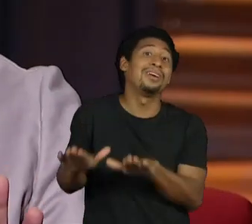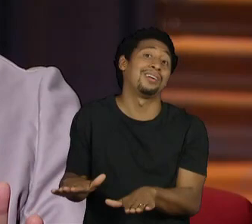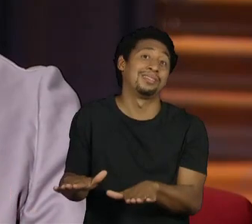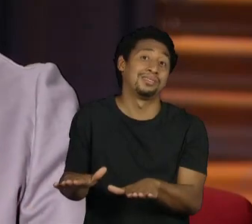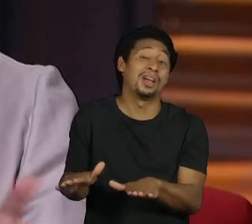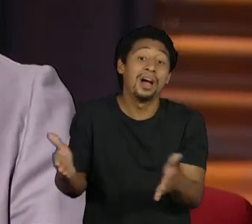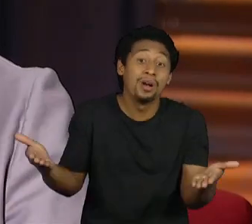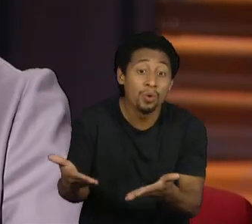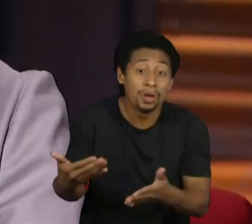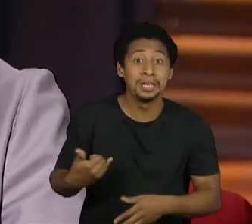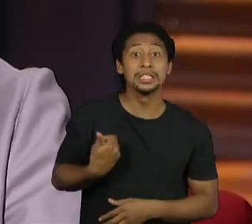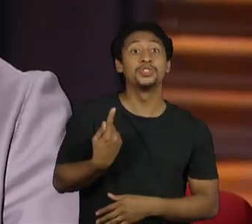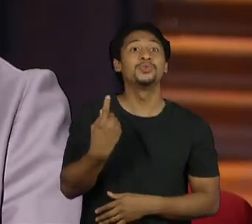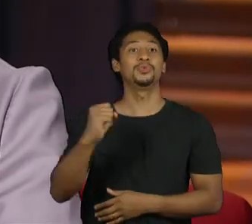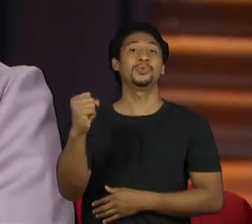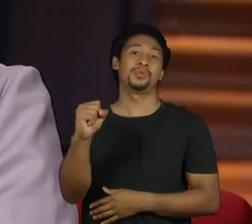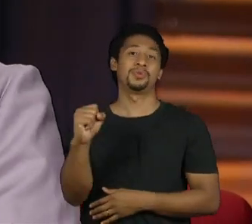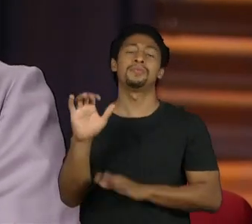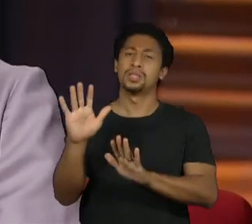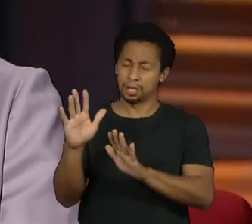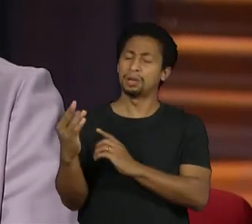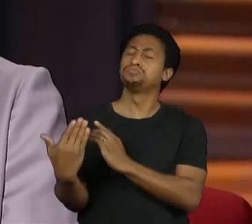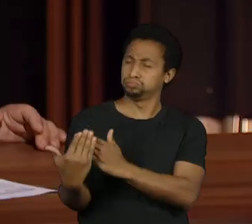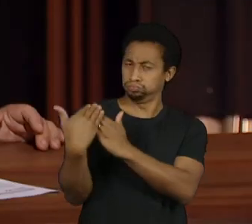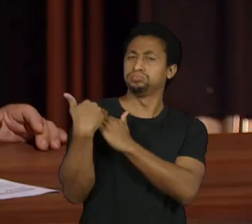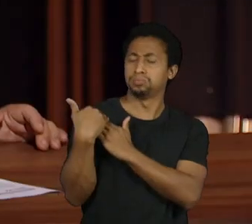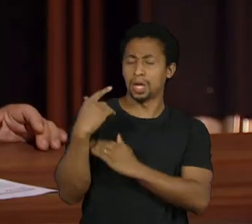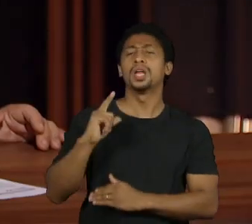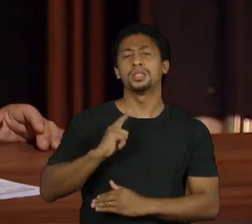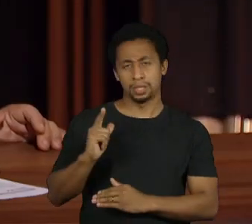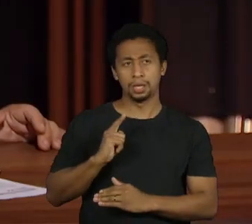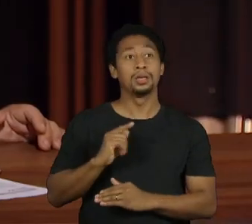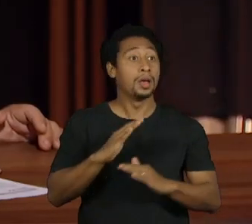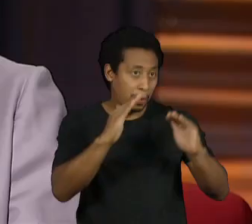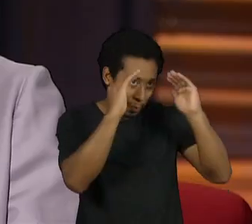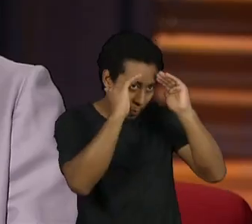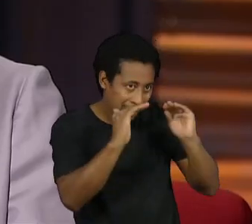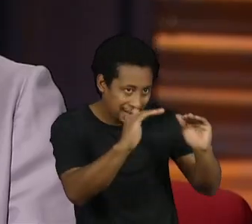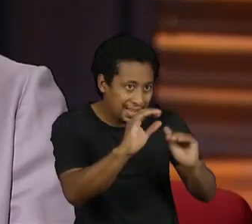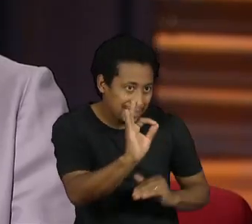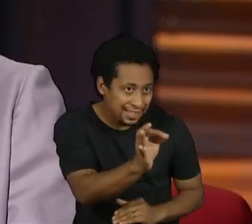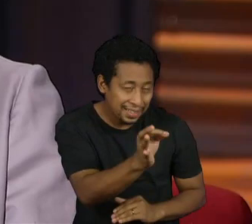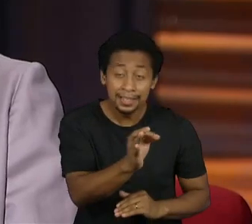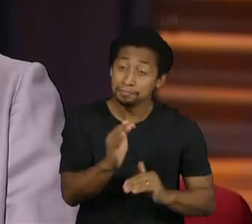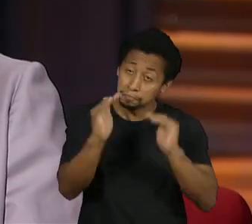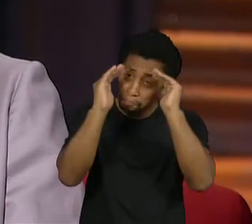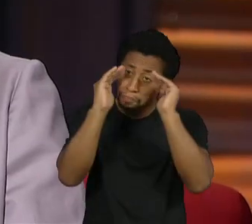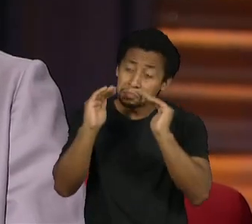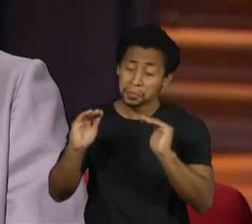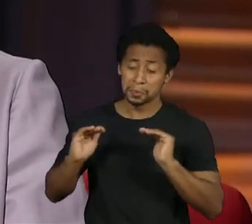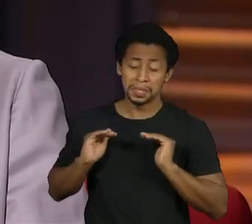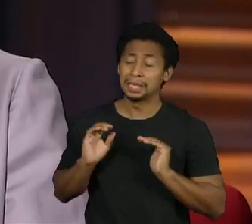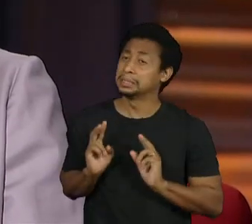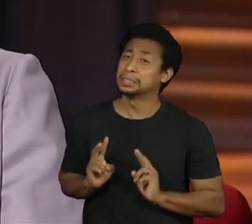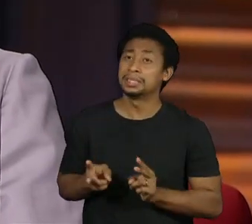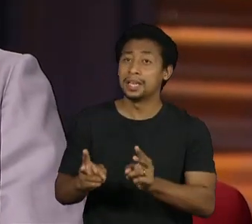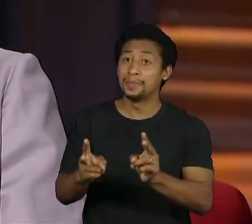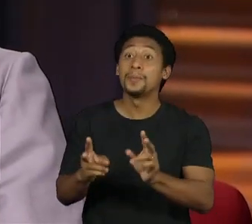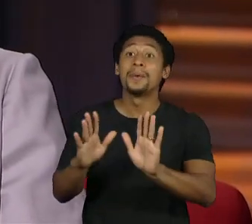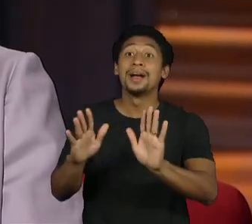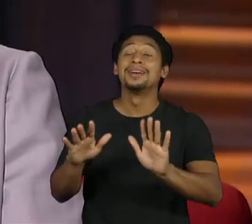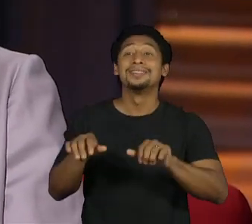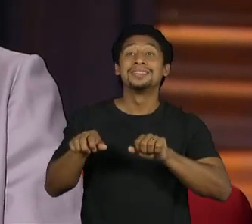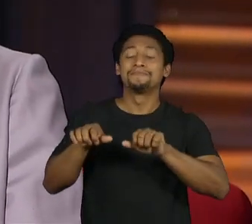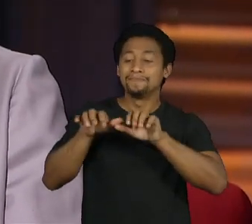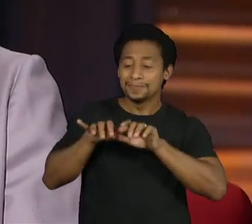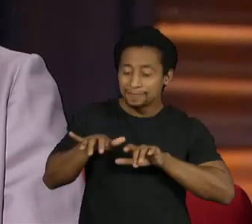muito apegada, assim, muito responsável também. Disciplinada. Disciplinada. Mas eu preciso contar que essa música foi escrita